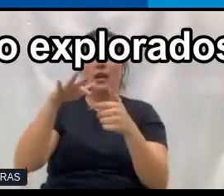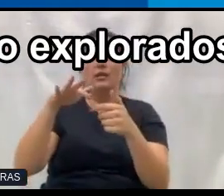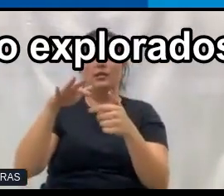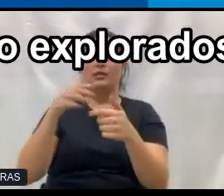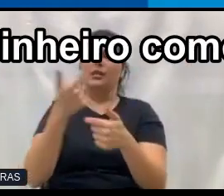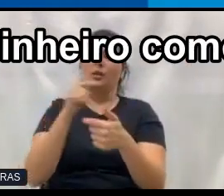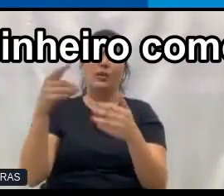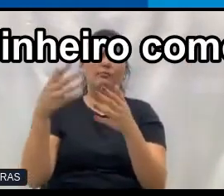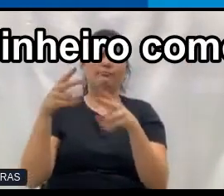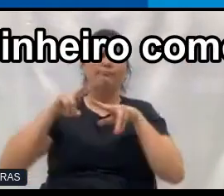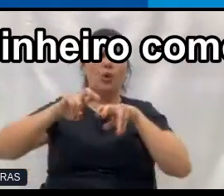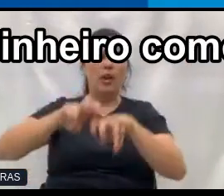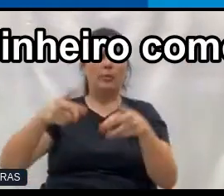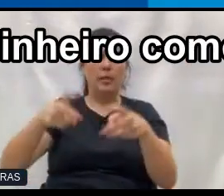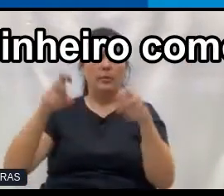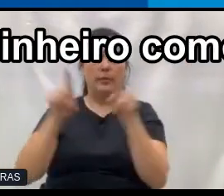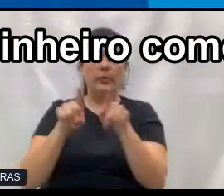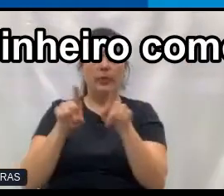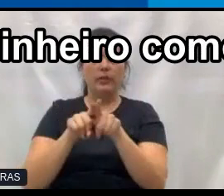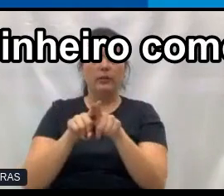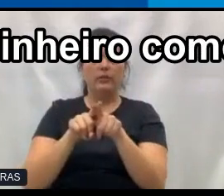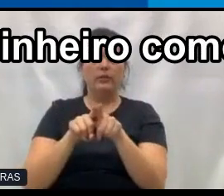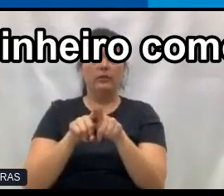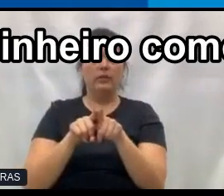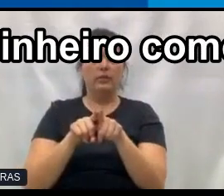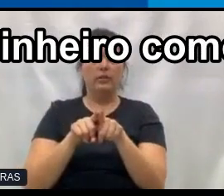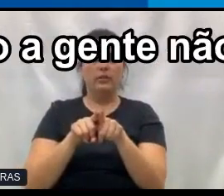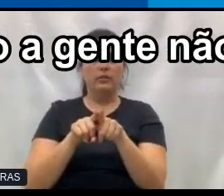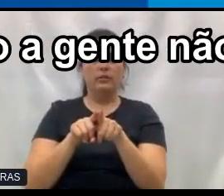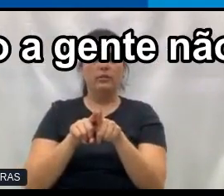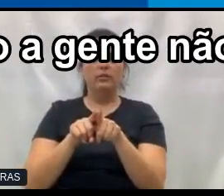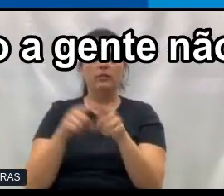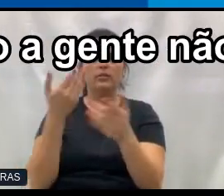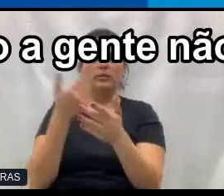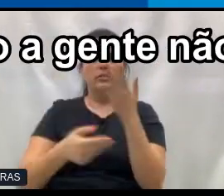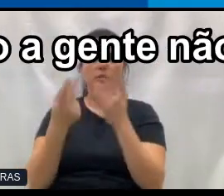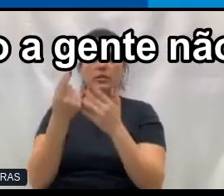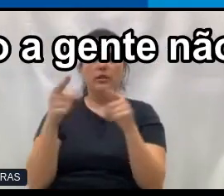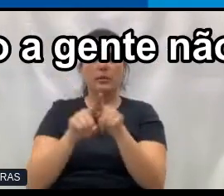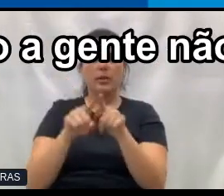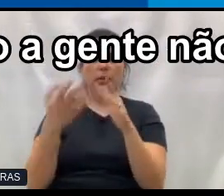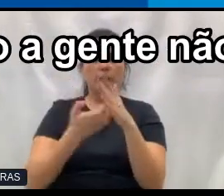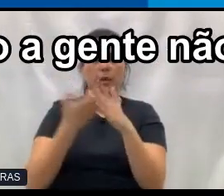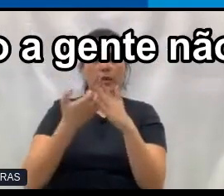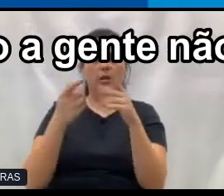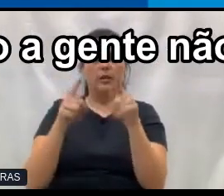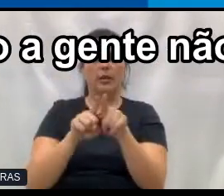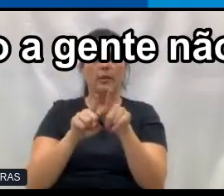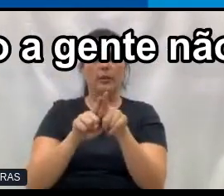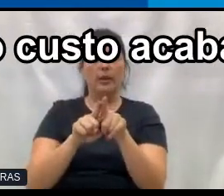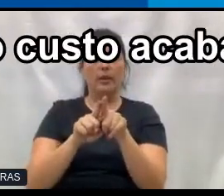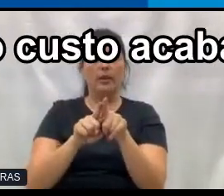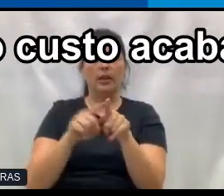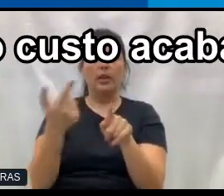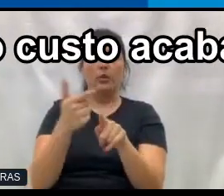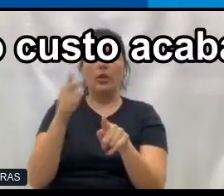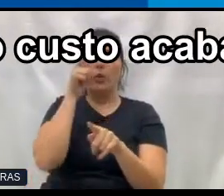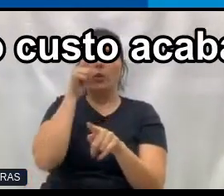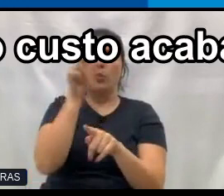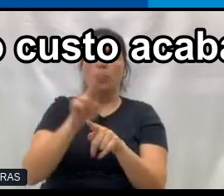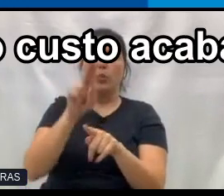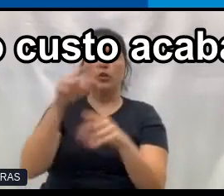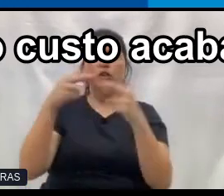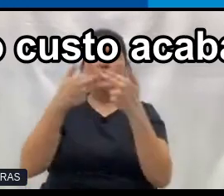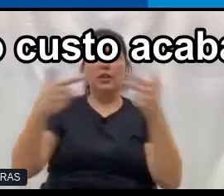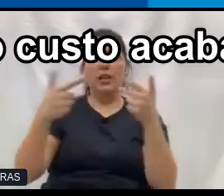explorados e nisso a gente está perdendo dinheiro como companhia. Ao mesmo tempo, quando a gente não utiliza a diversidade como um